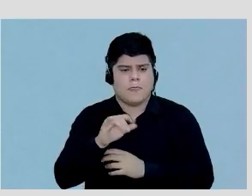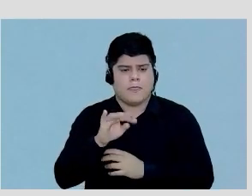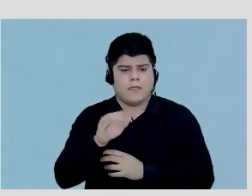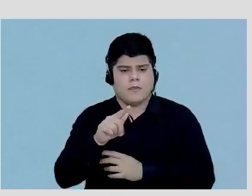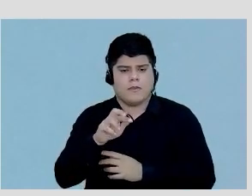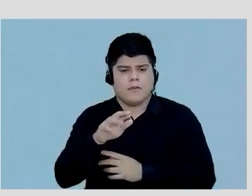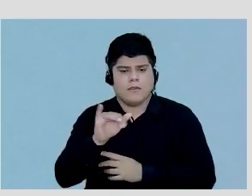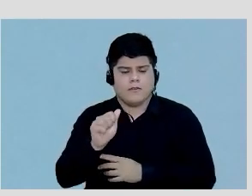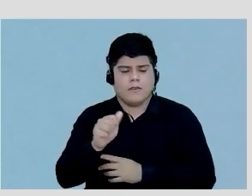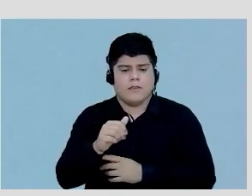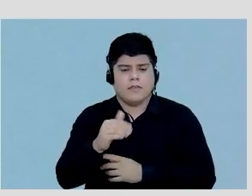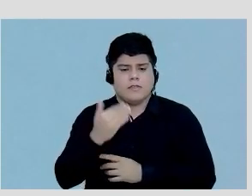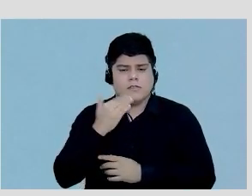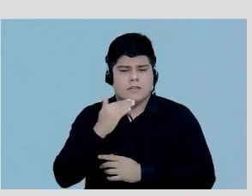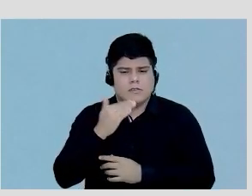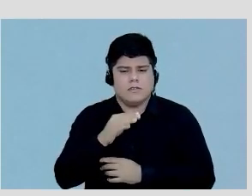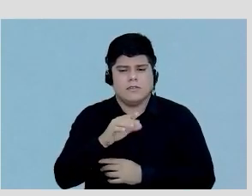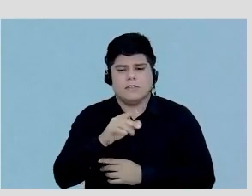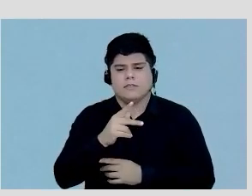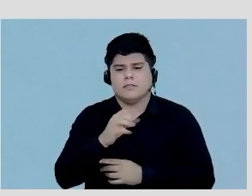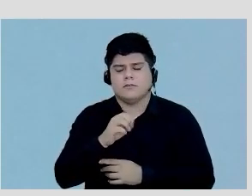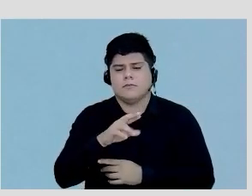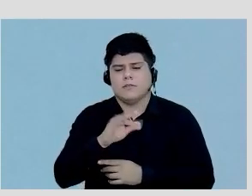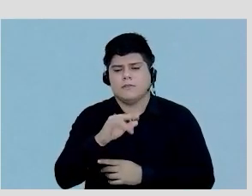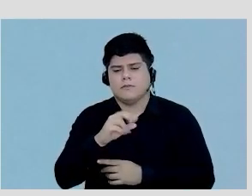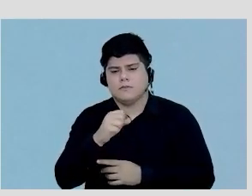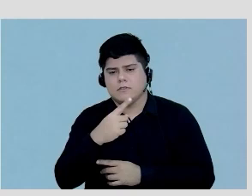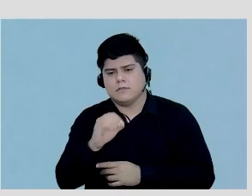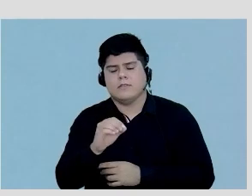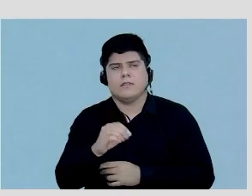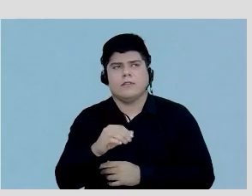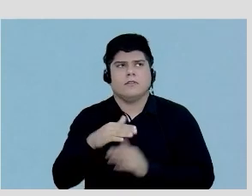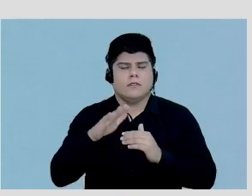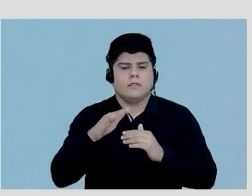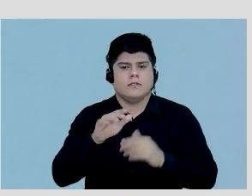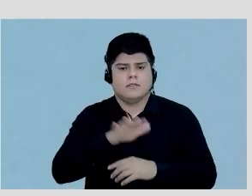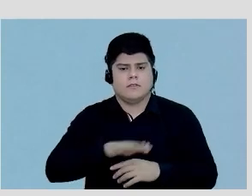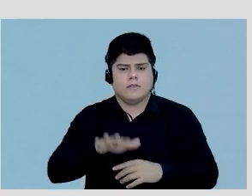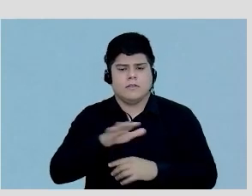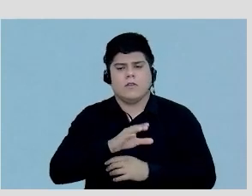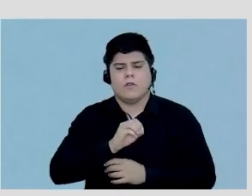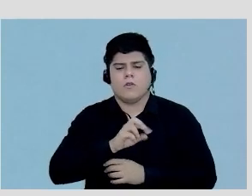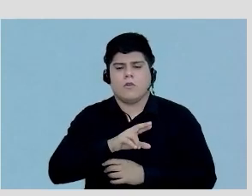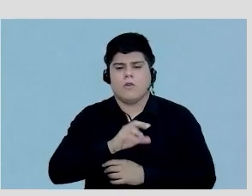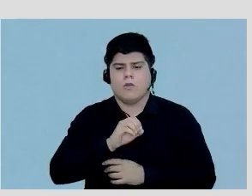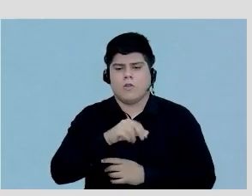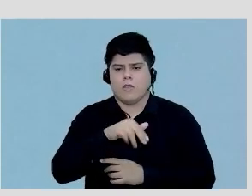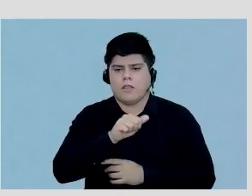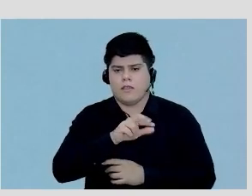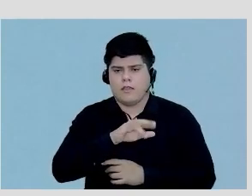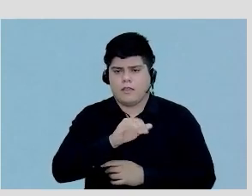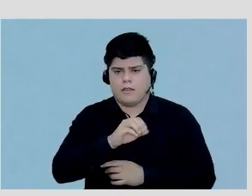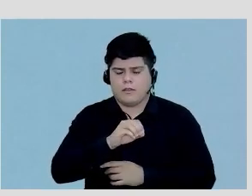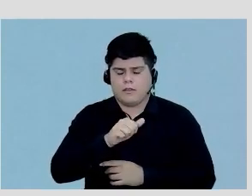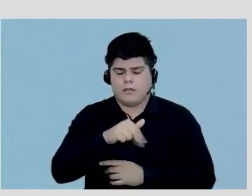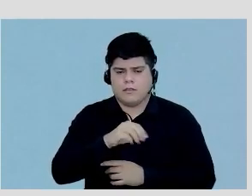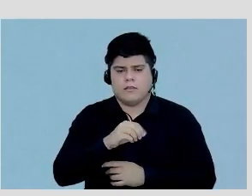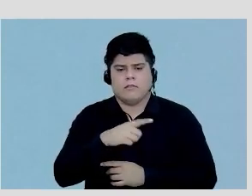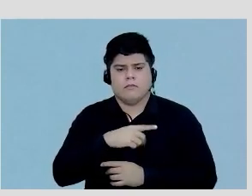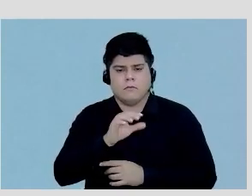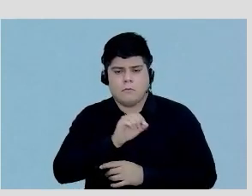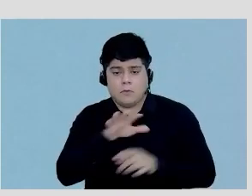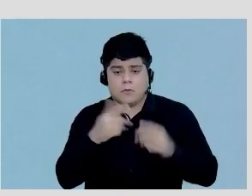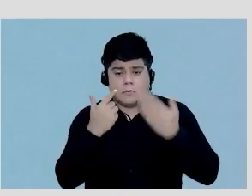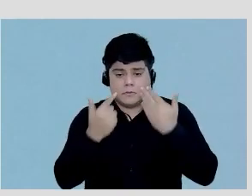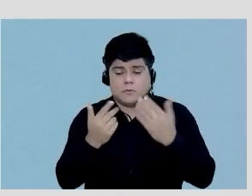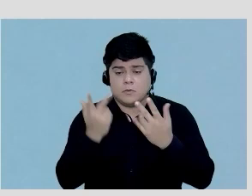de defeito de perfusão em mais do que o território coronariano, a imagem perfusional pode se mostrar normal.